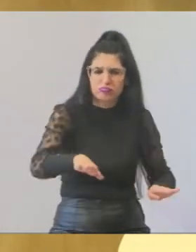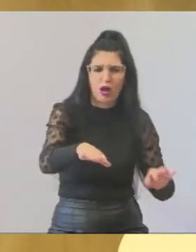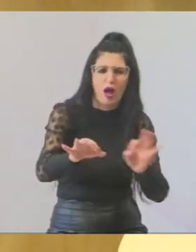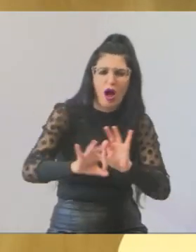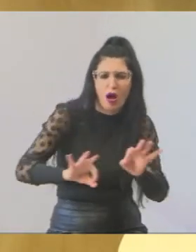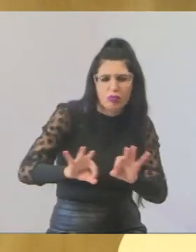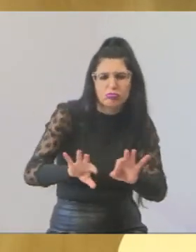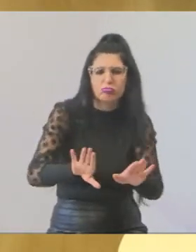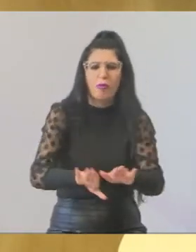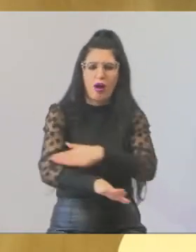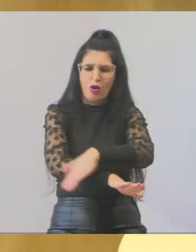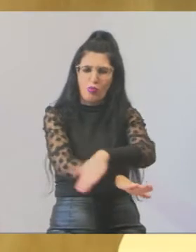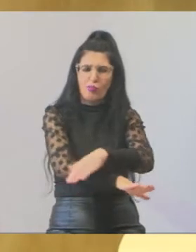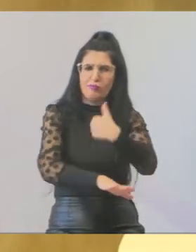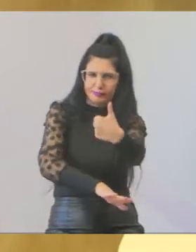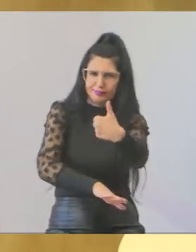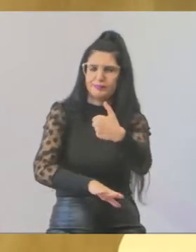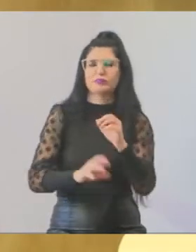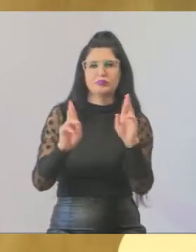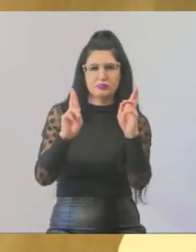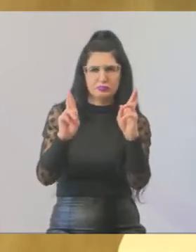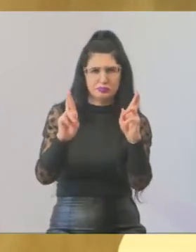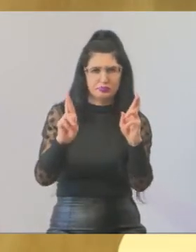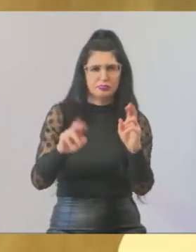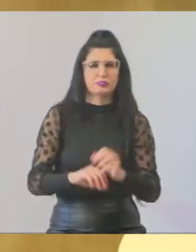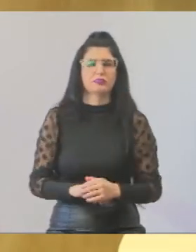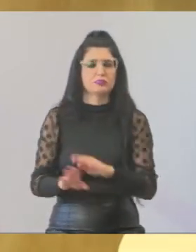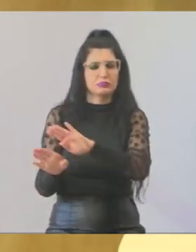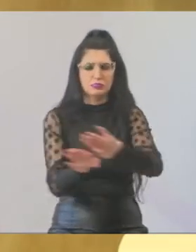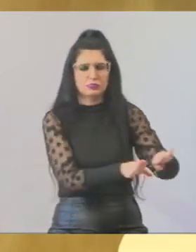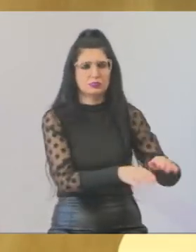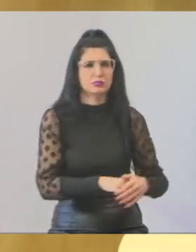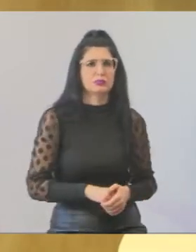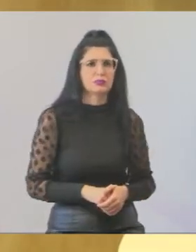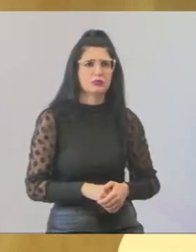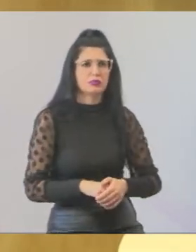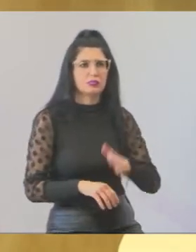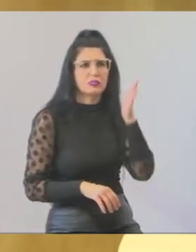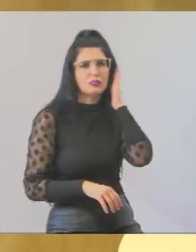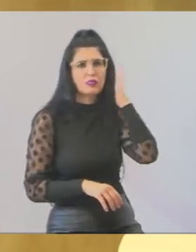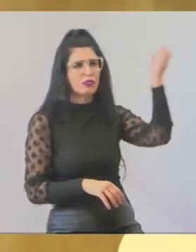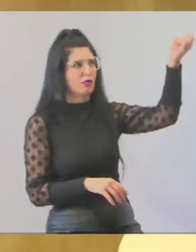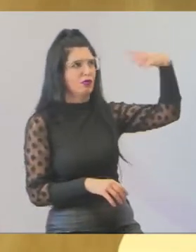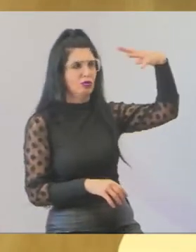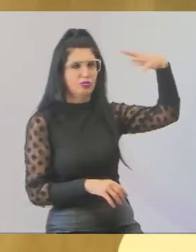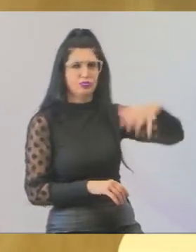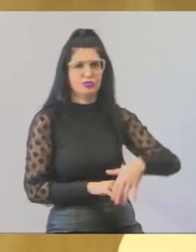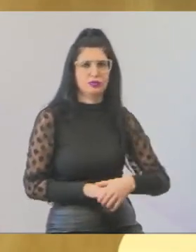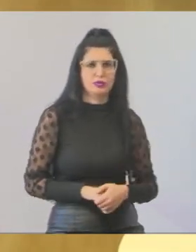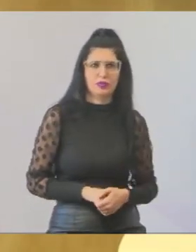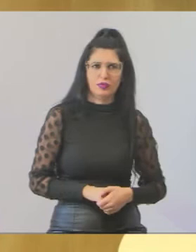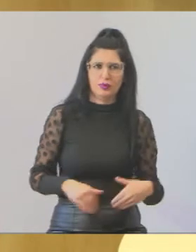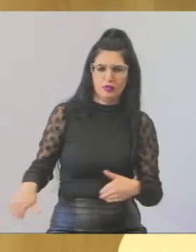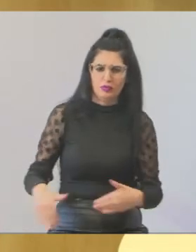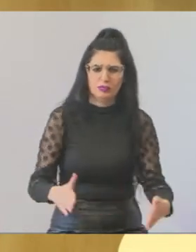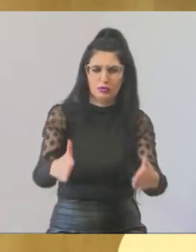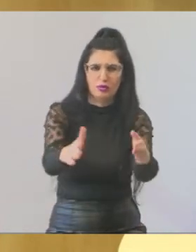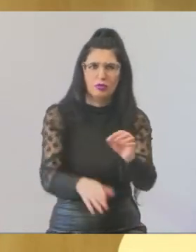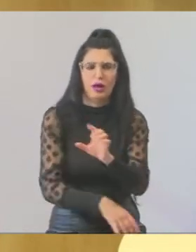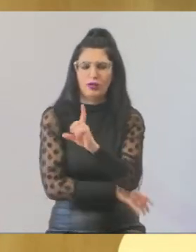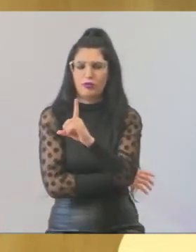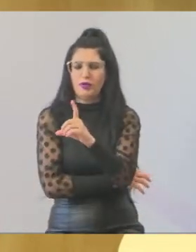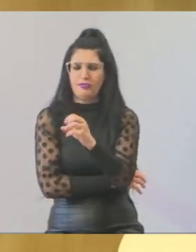pedido aqui, né, Arildo, acho que vai sair os postes lá de iluminação lá da antiga Estada D. Pedro ali,